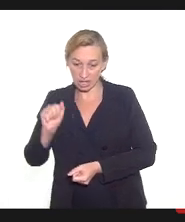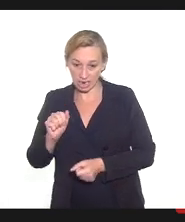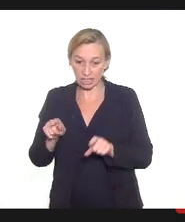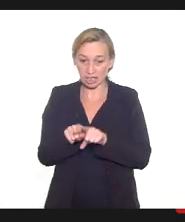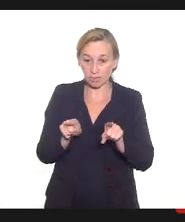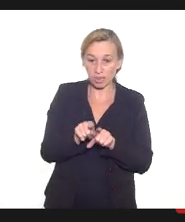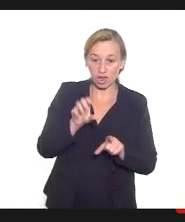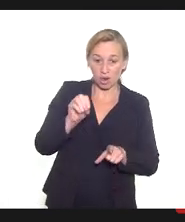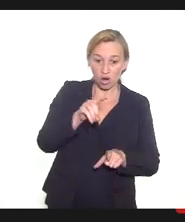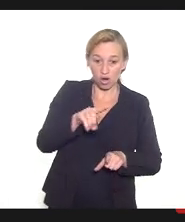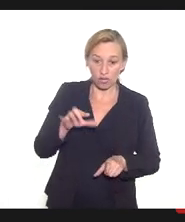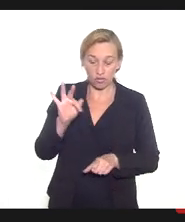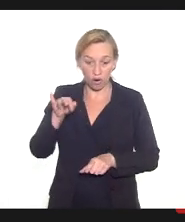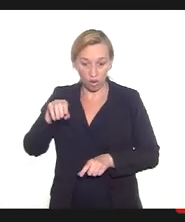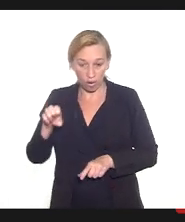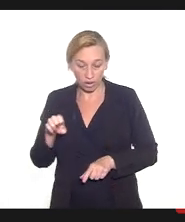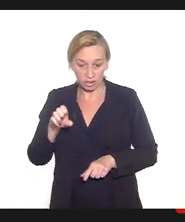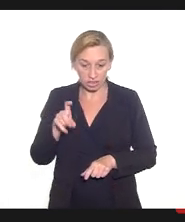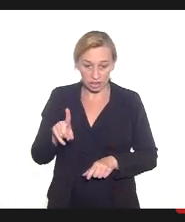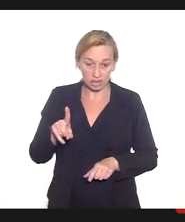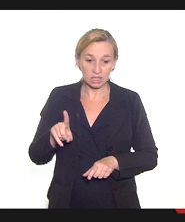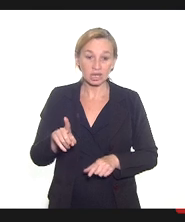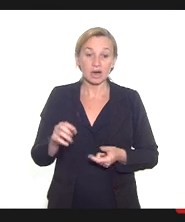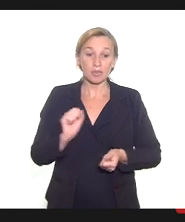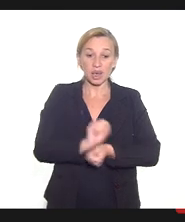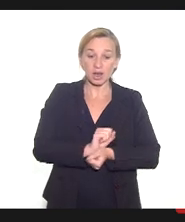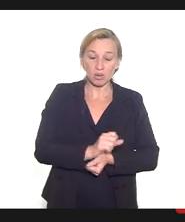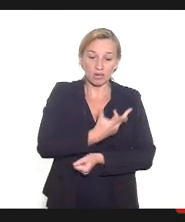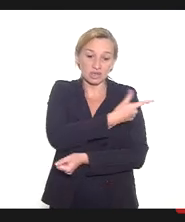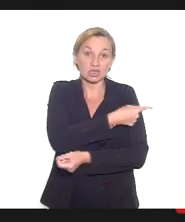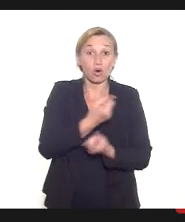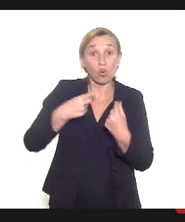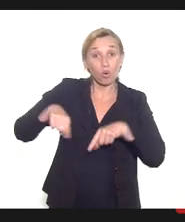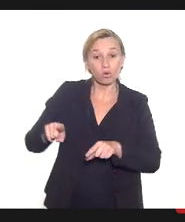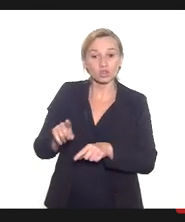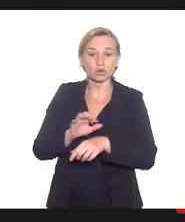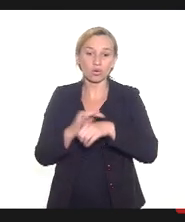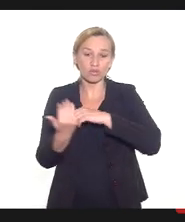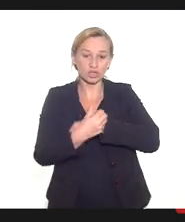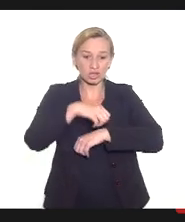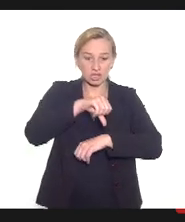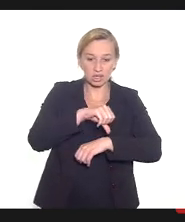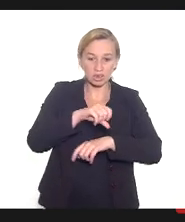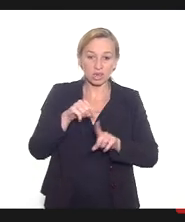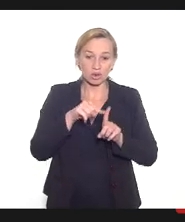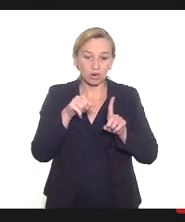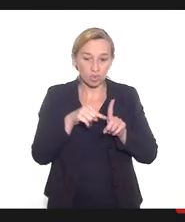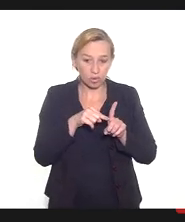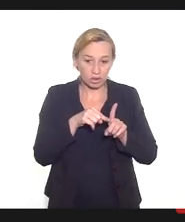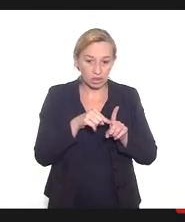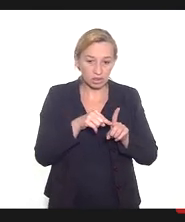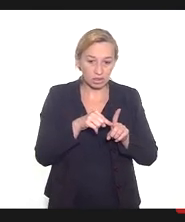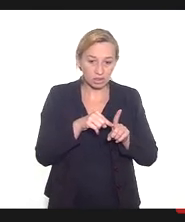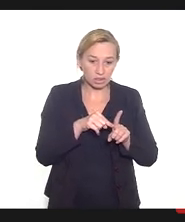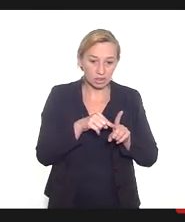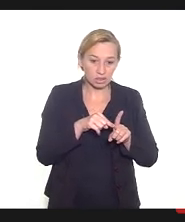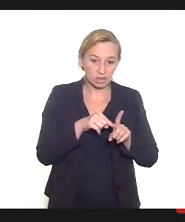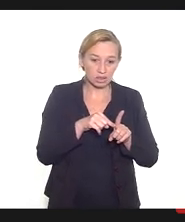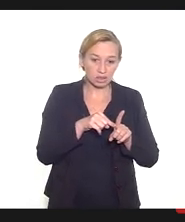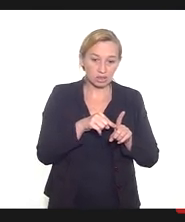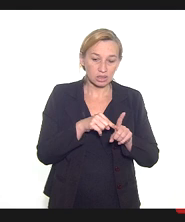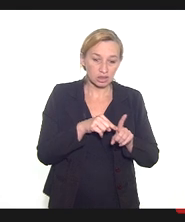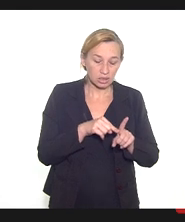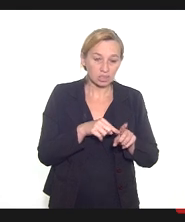suspendeu a vacinação contra a Covid-19 em gestantes sem comorbidades, e a nota